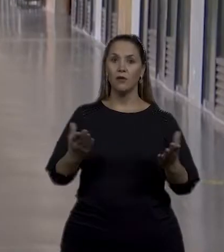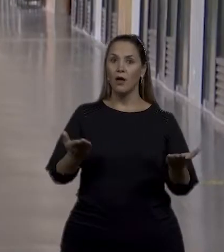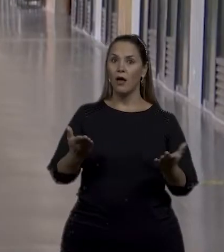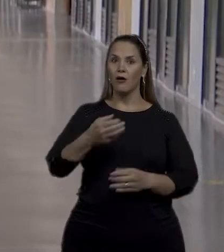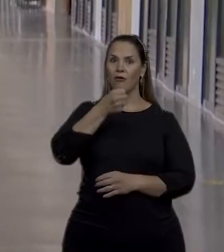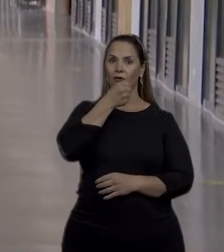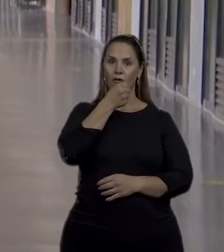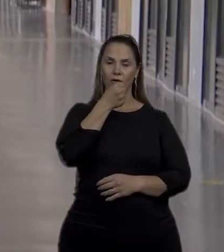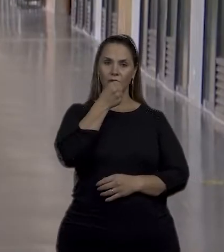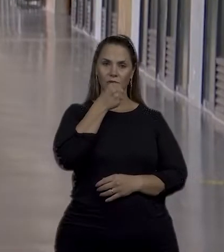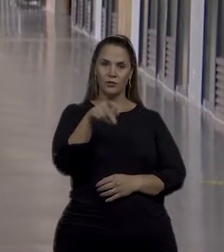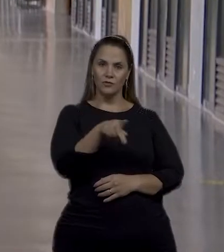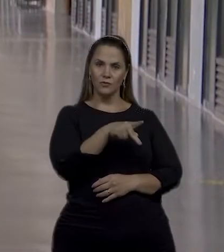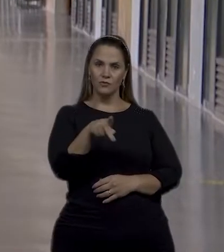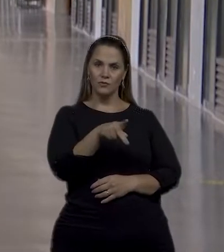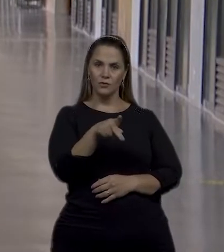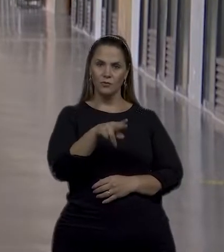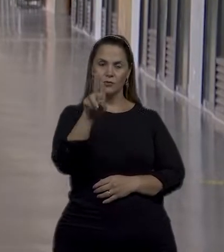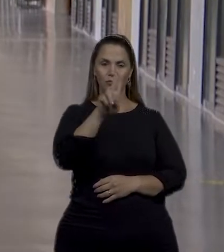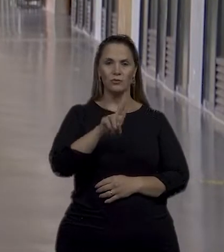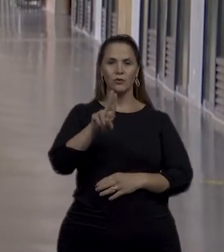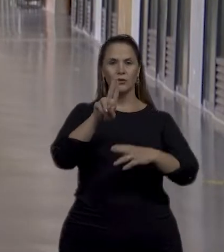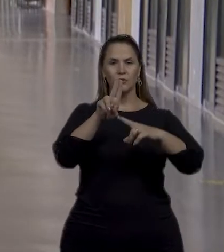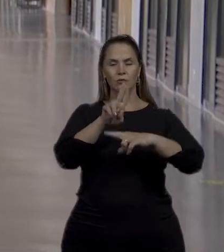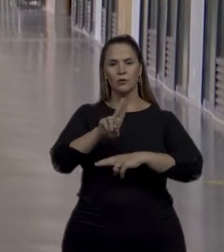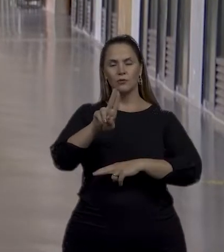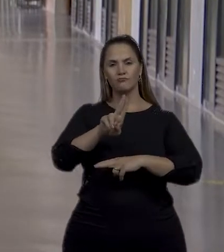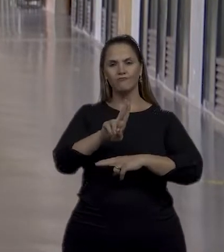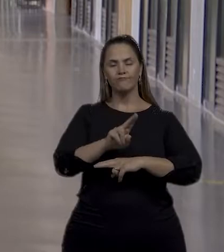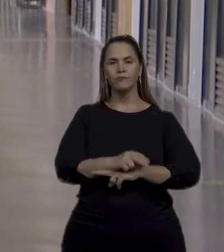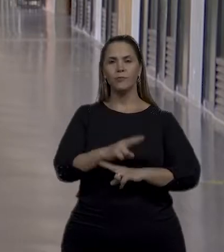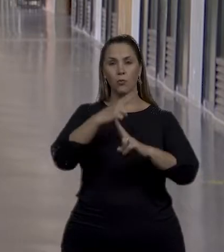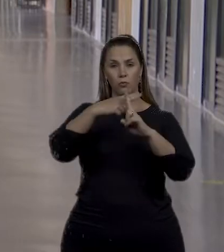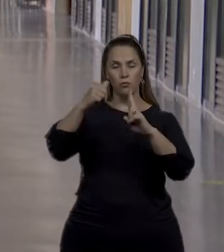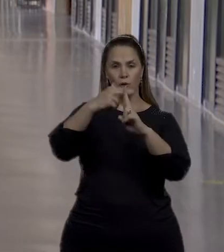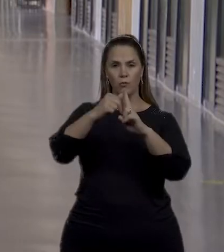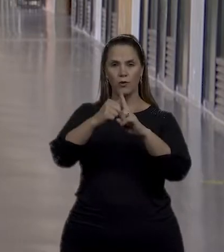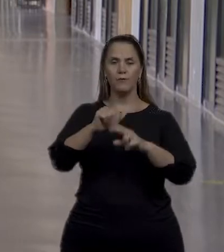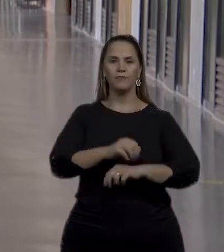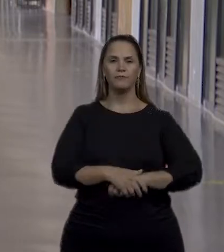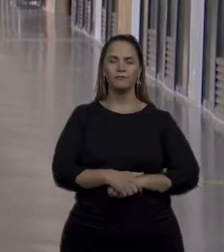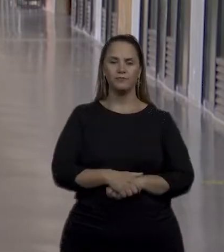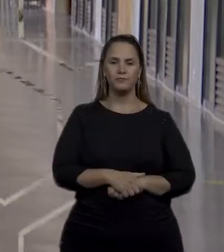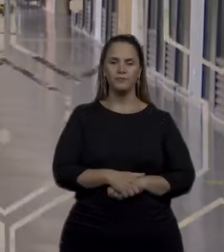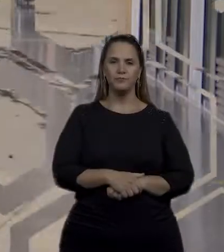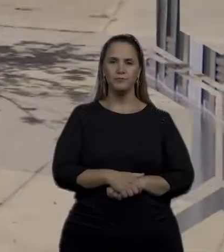entrevista com a professora da Universidade de Brasília, Thais Imperatori.